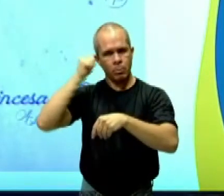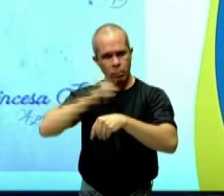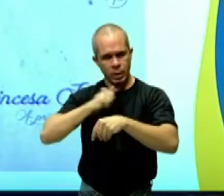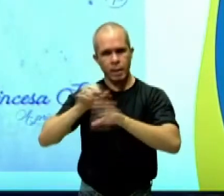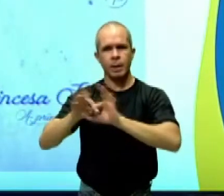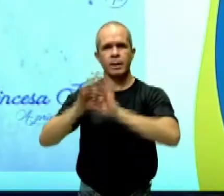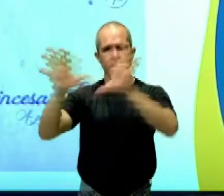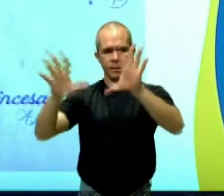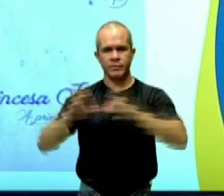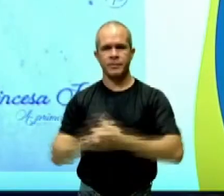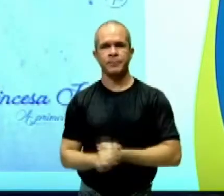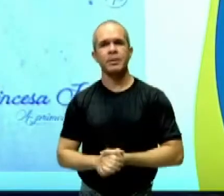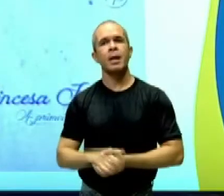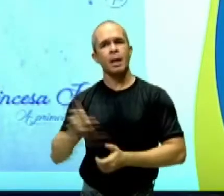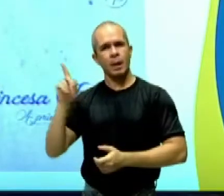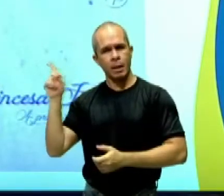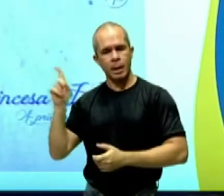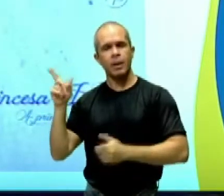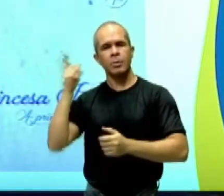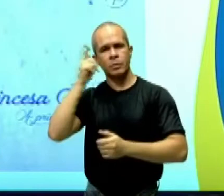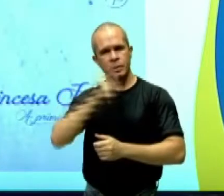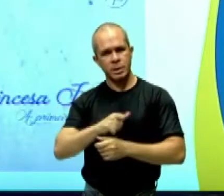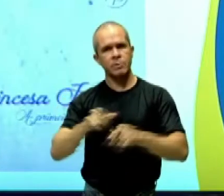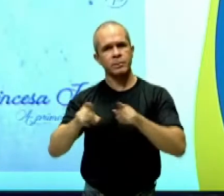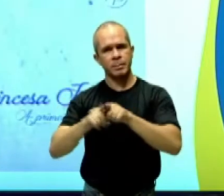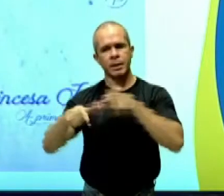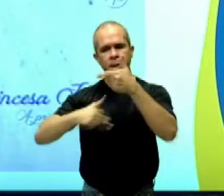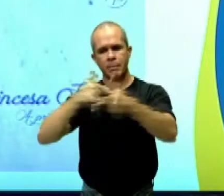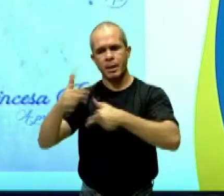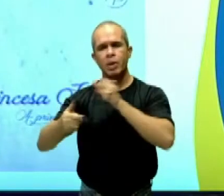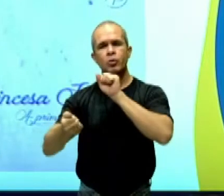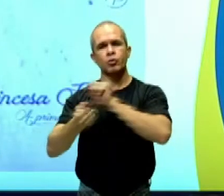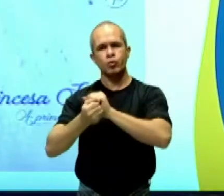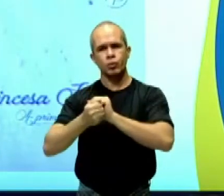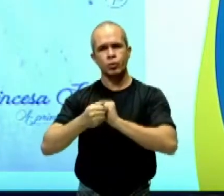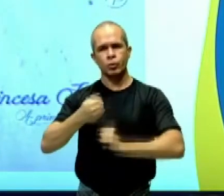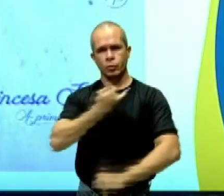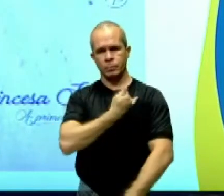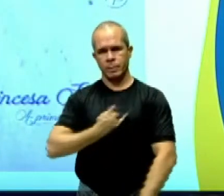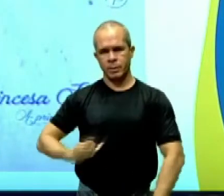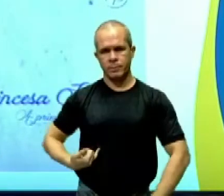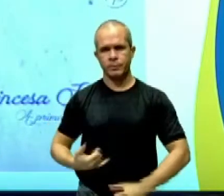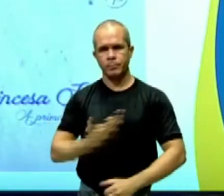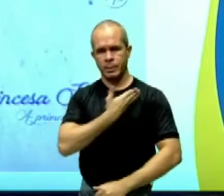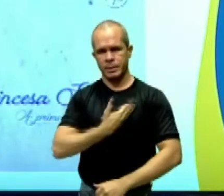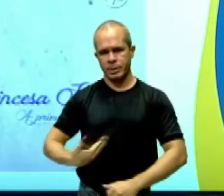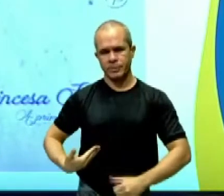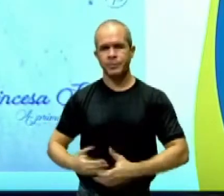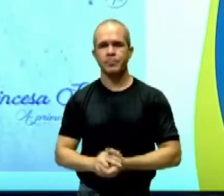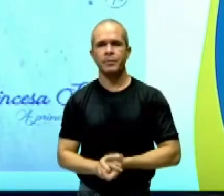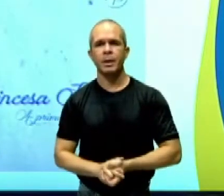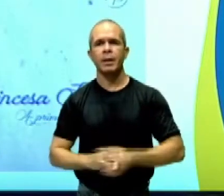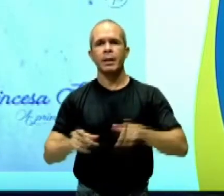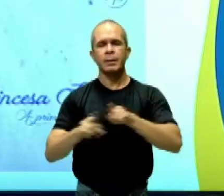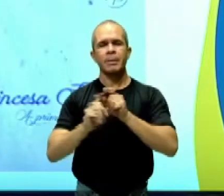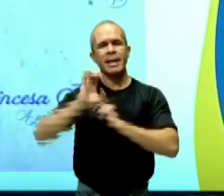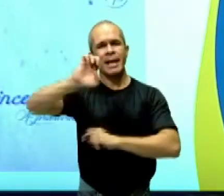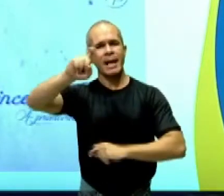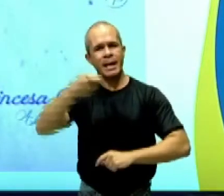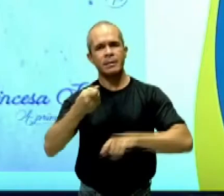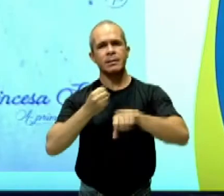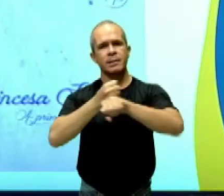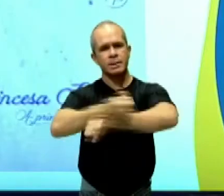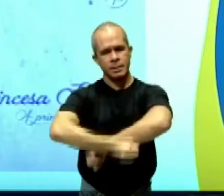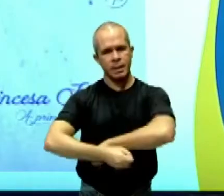conselheiro de Dom Pedro II. Veja bem, outro negro foi Luiz Gama, que era um ex-escravo, filho de uma